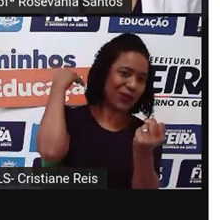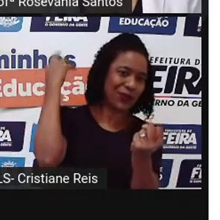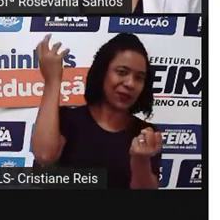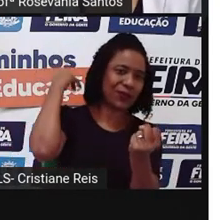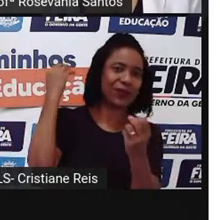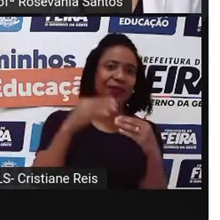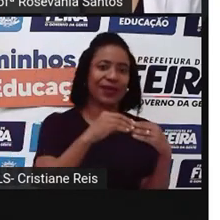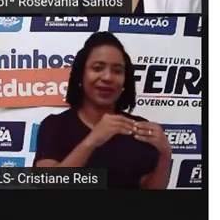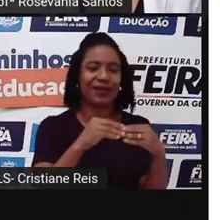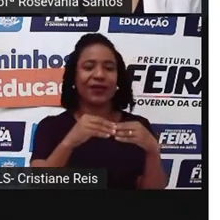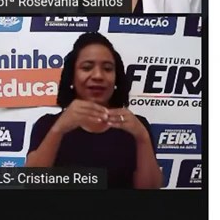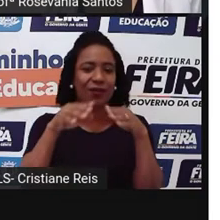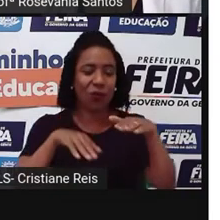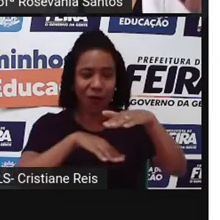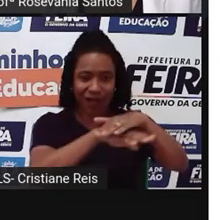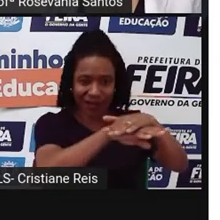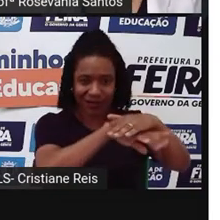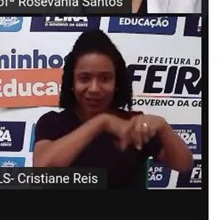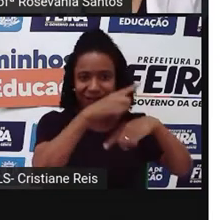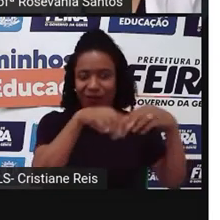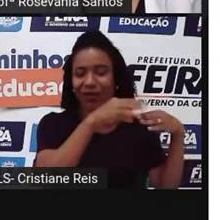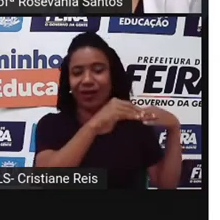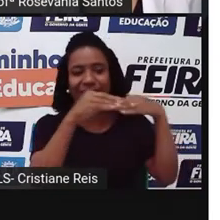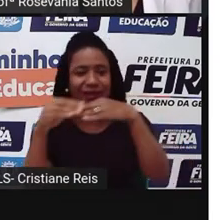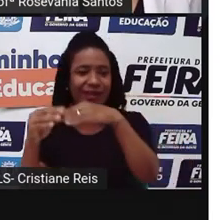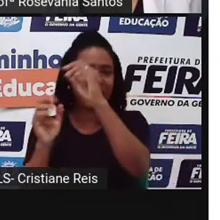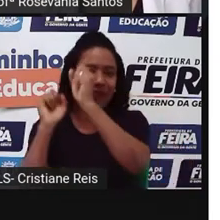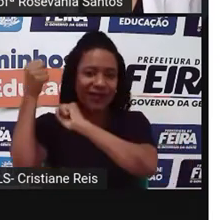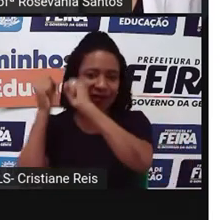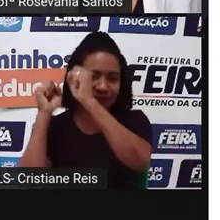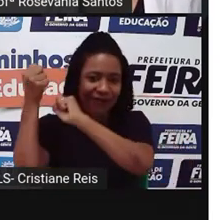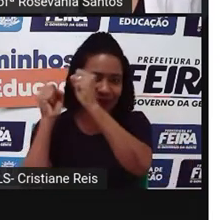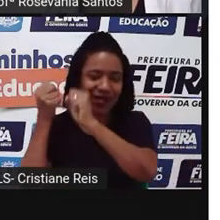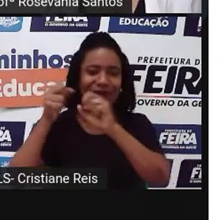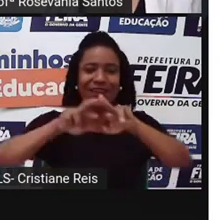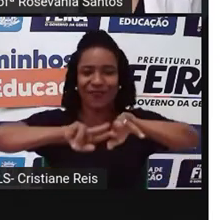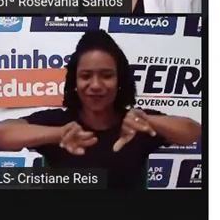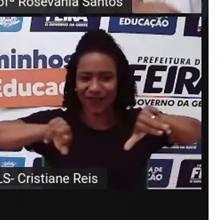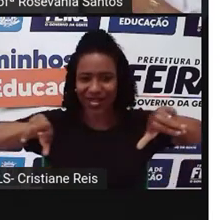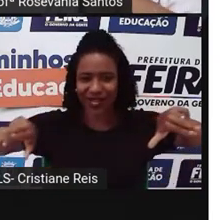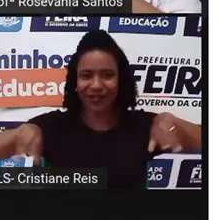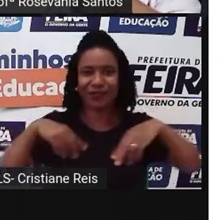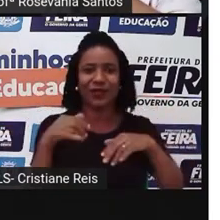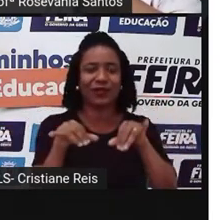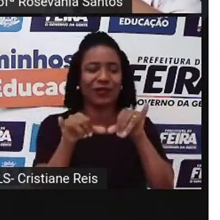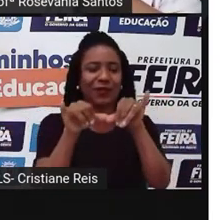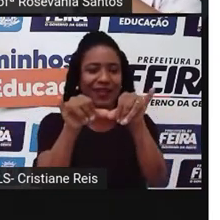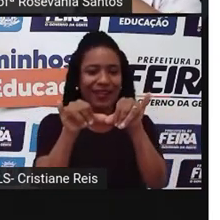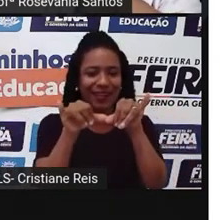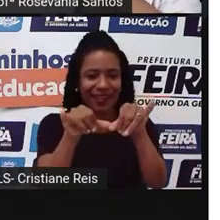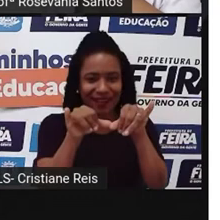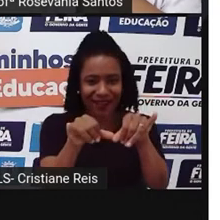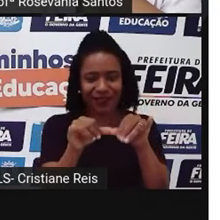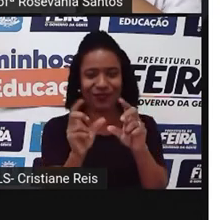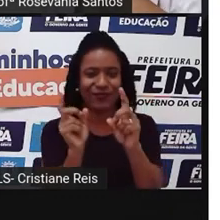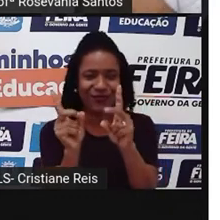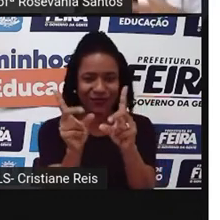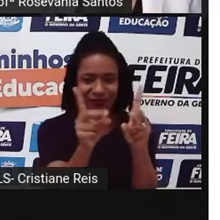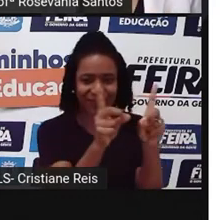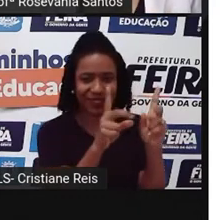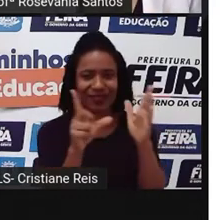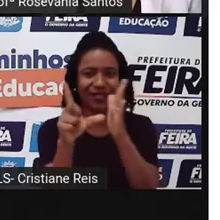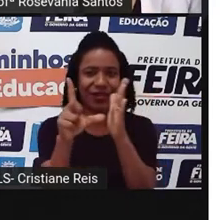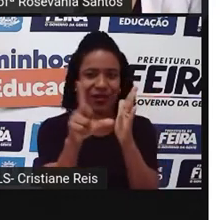as fábricas. Depois que aí viram os mais diversos tipos de produtos. Eles são comercializados pelos mais diversos tipos de lojas, né?